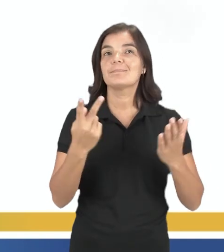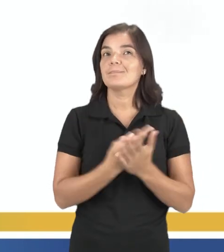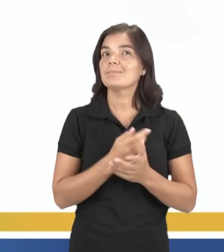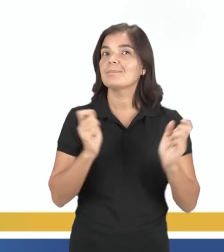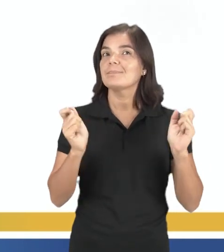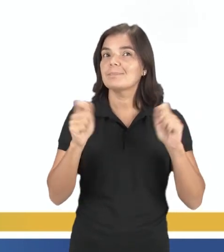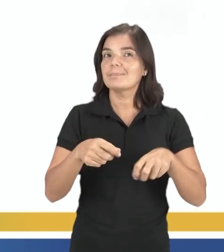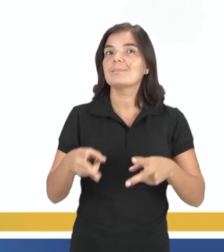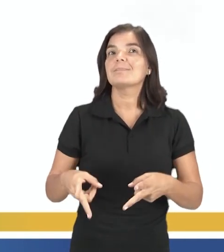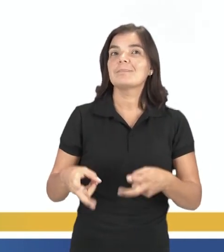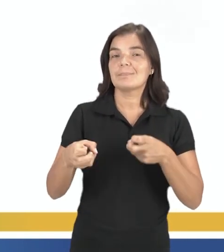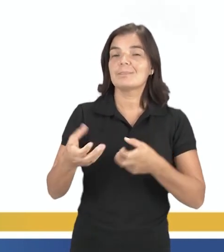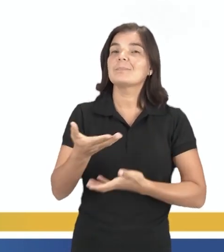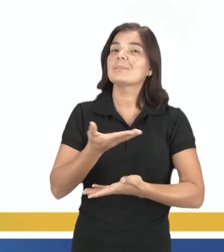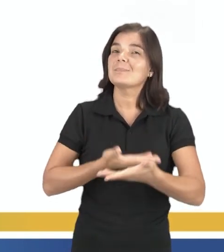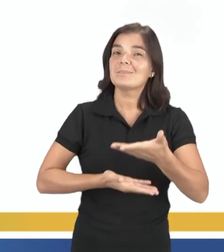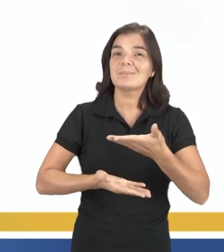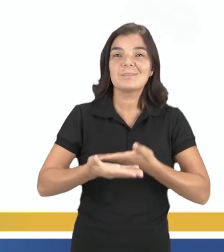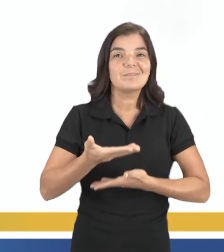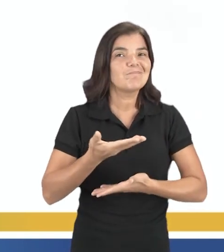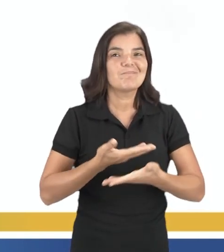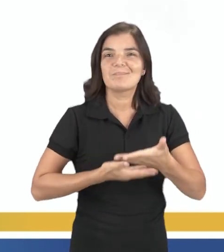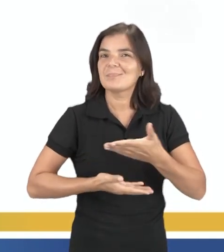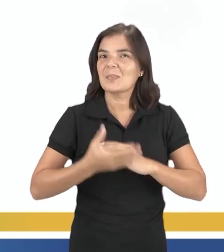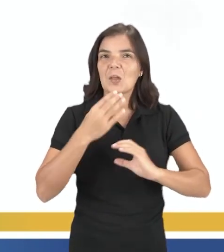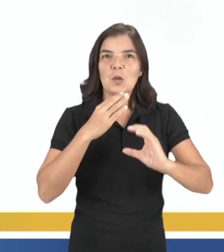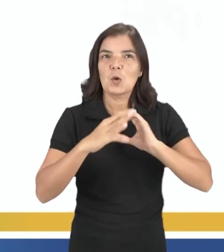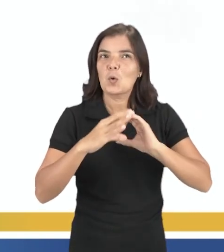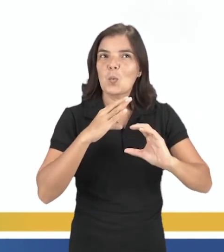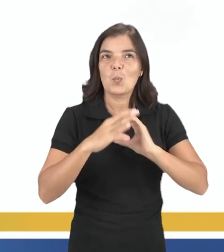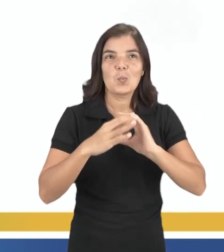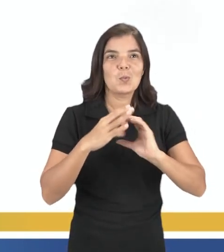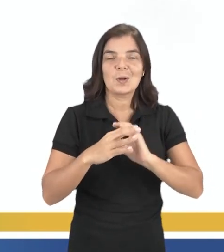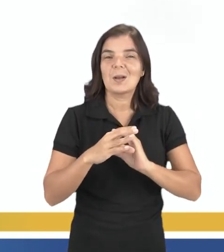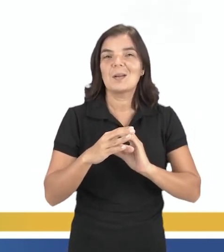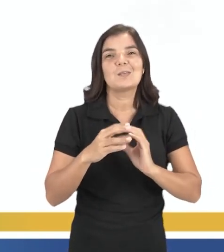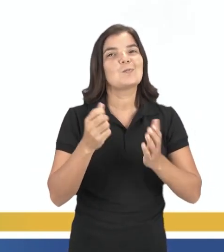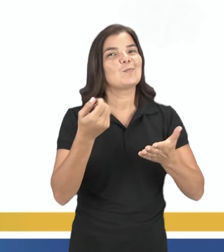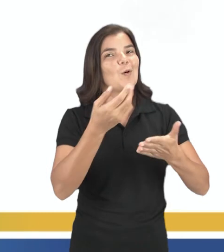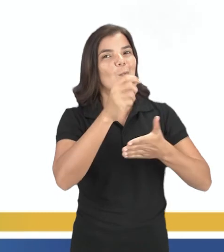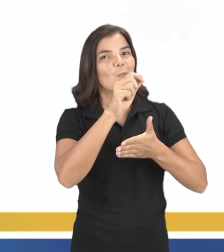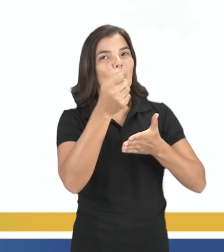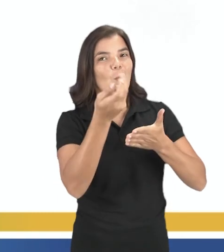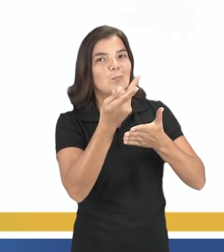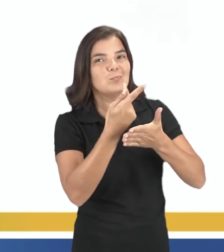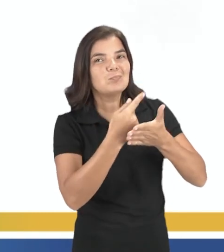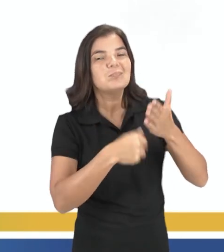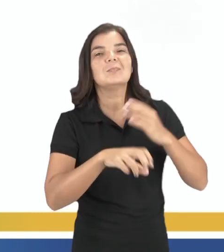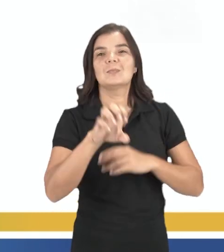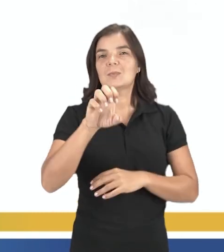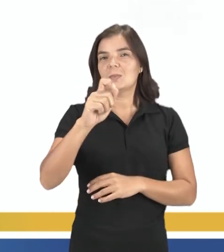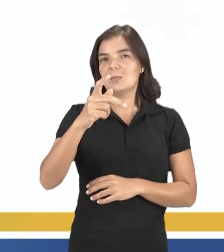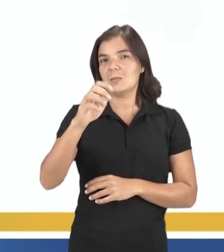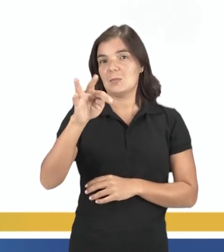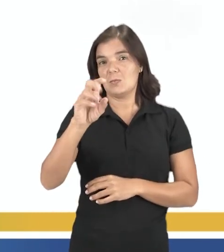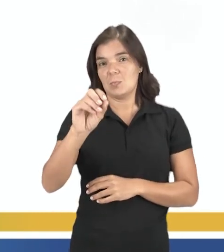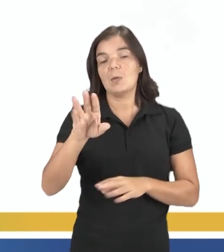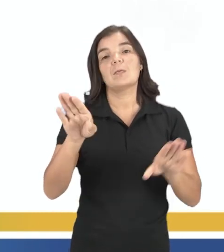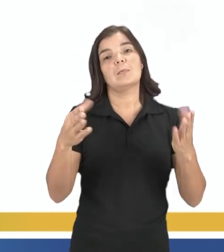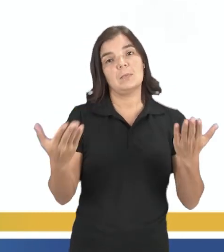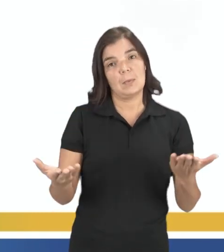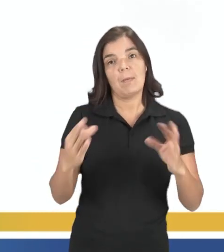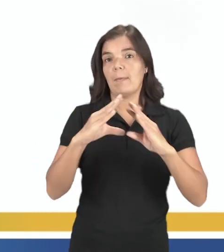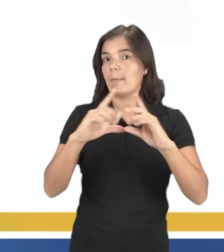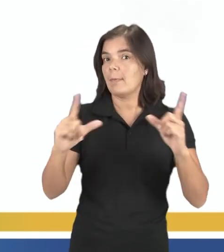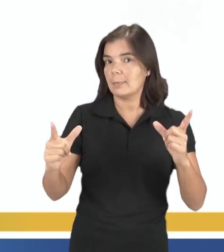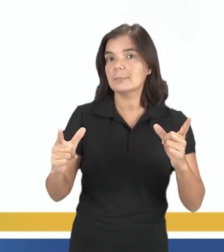correta porque, pessoal, não é possível perceber relação da música com a obra de espeto, embora ele estivesse,